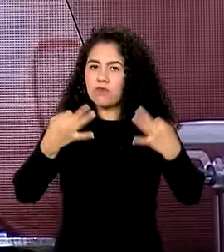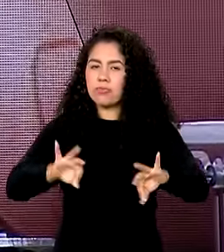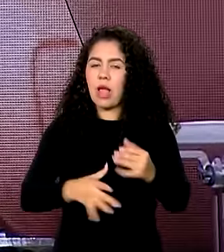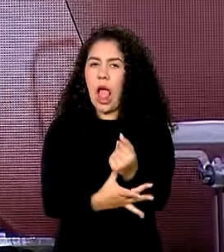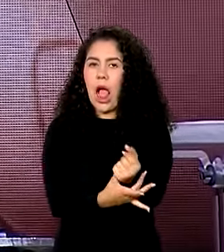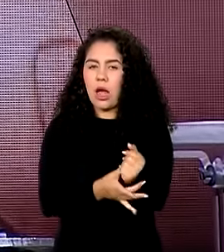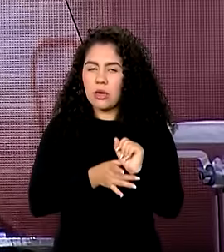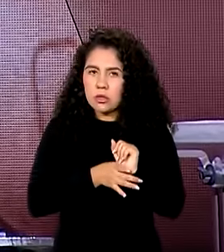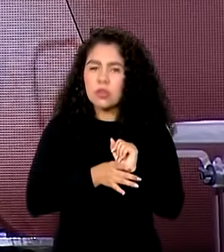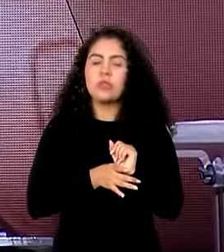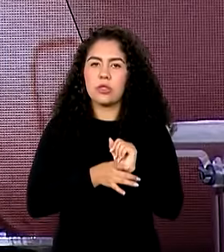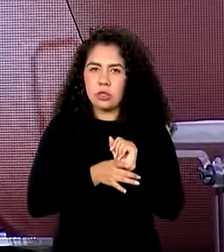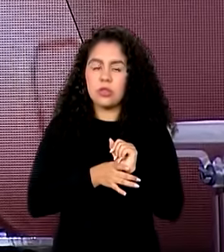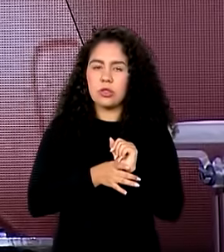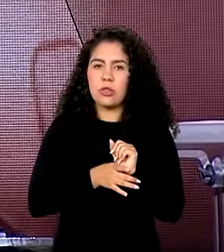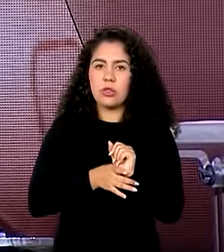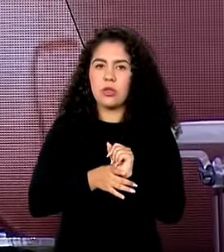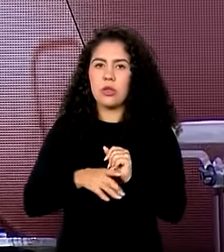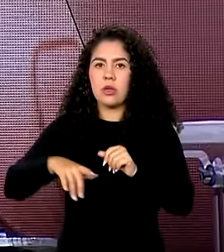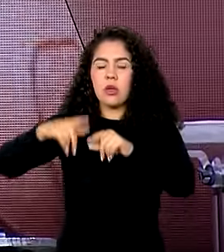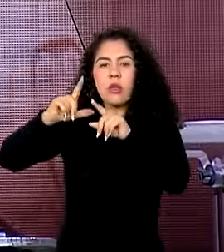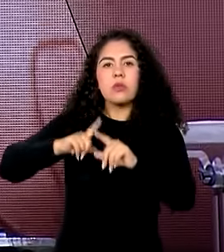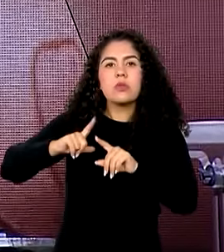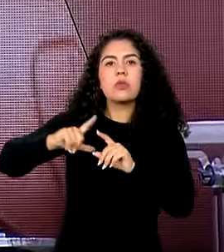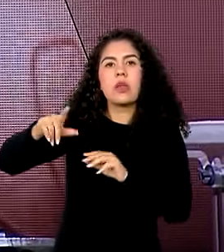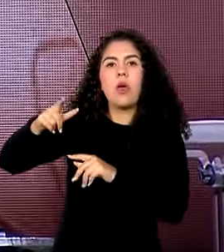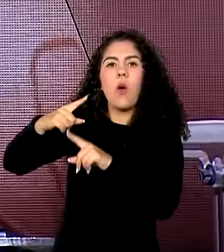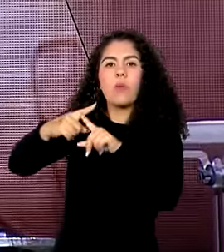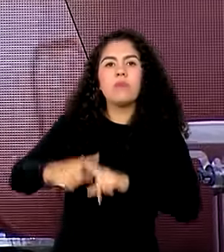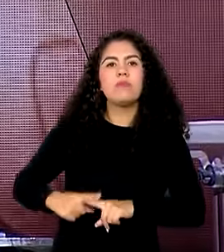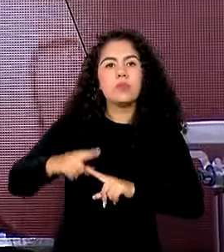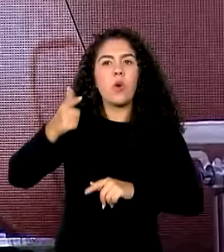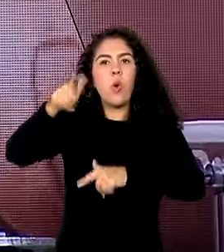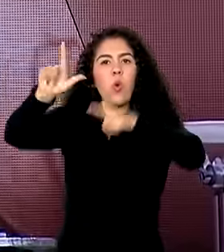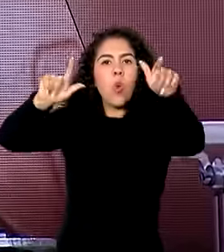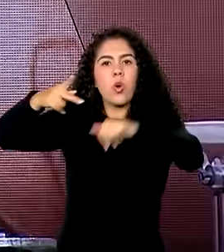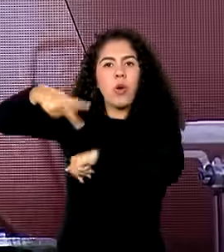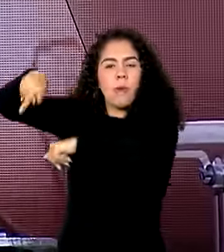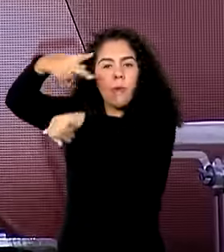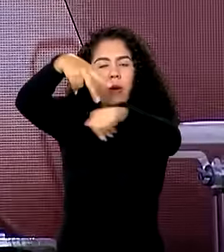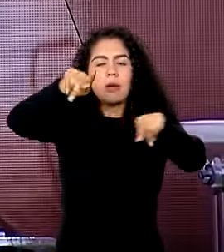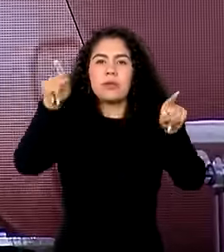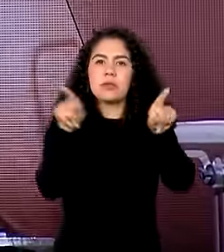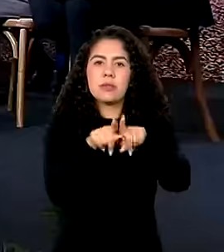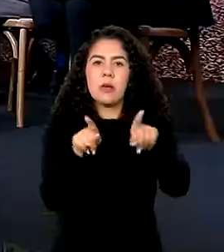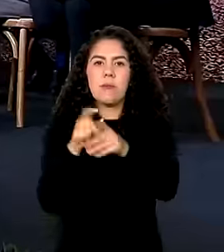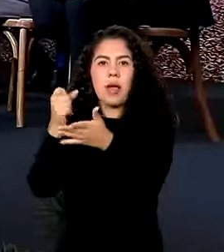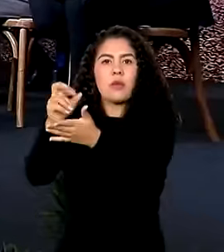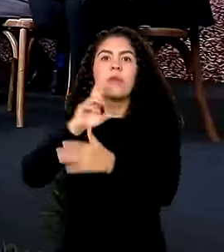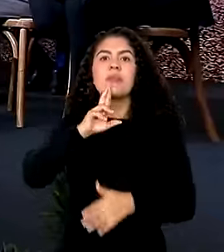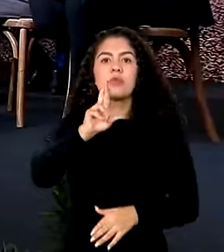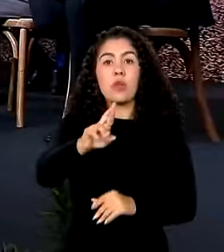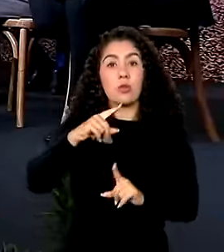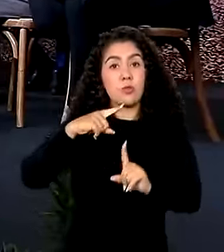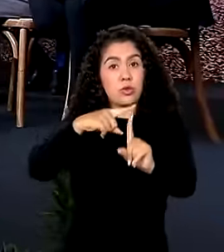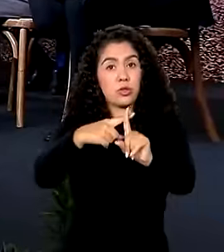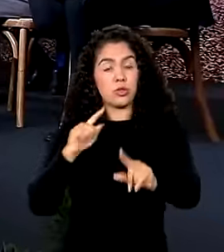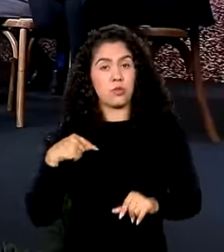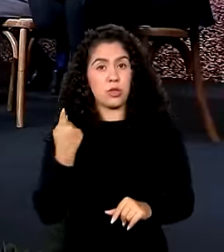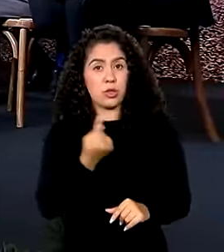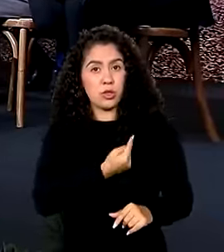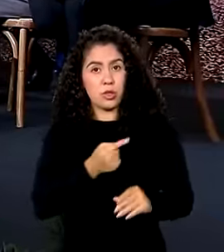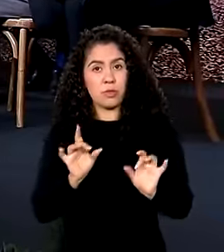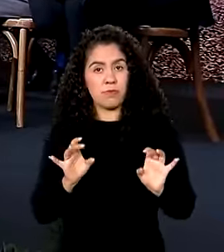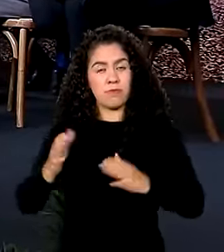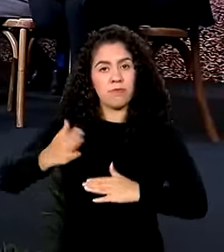no mercado global, ao mesmo tempo que contribui para o resultado da nossa balança comercial. O contrato no valor